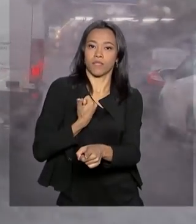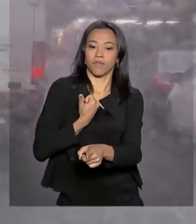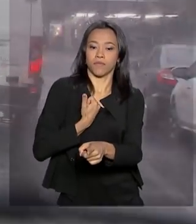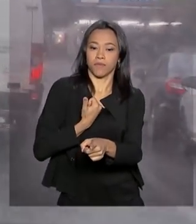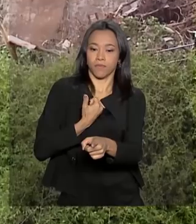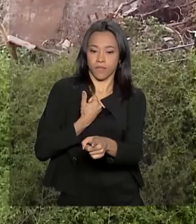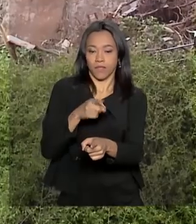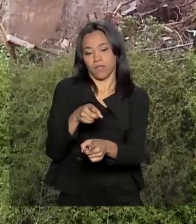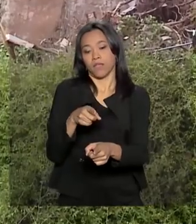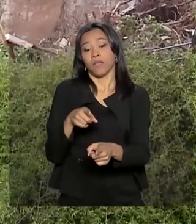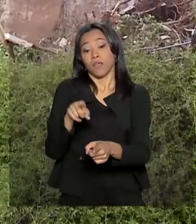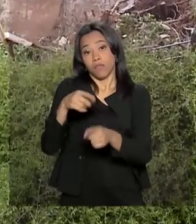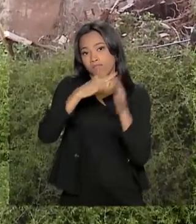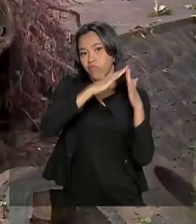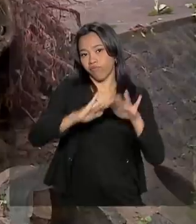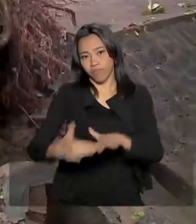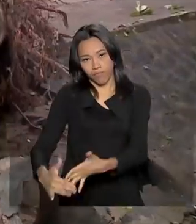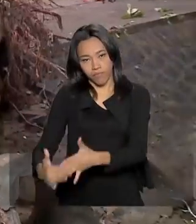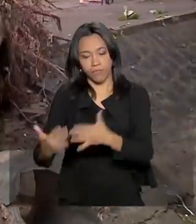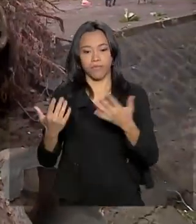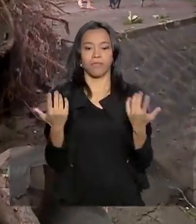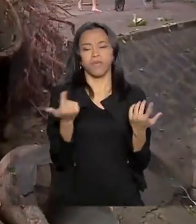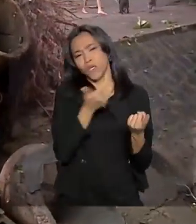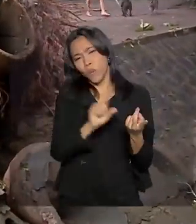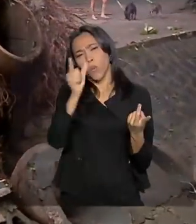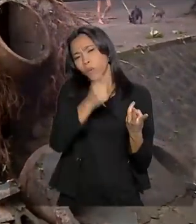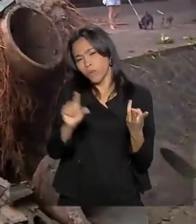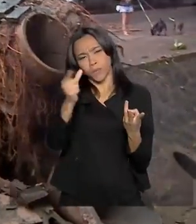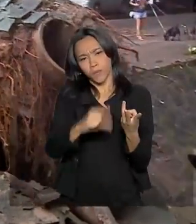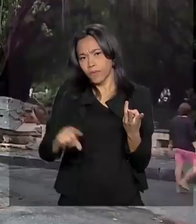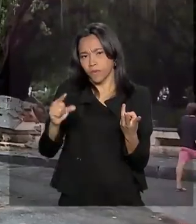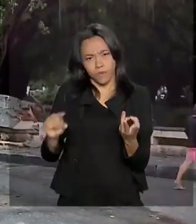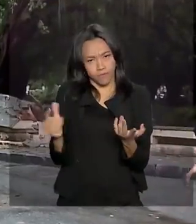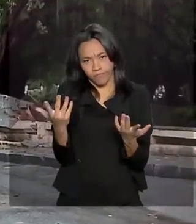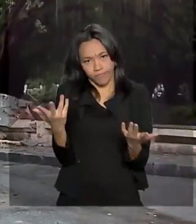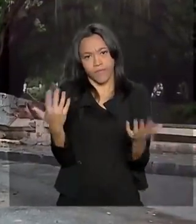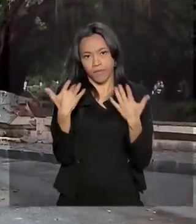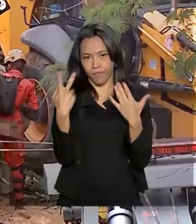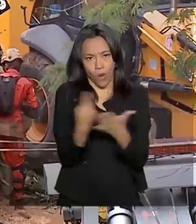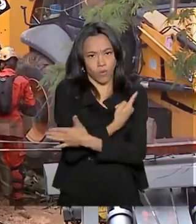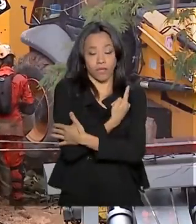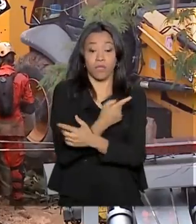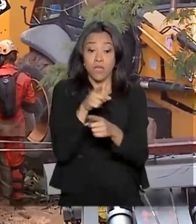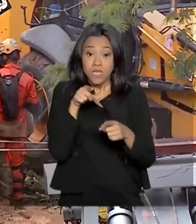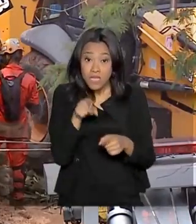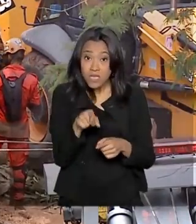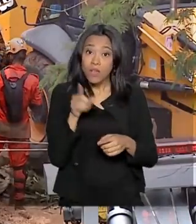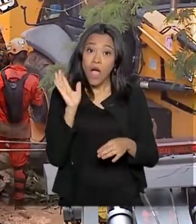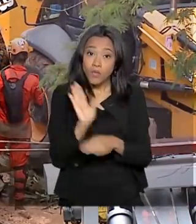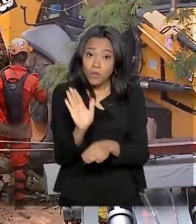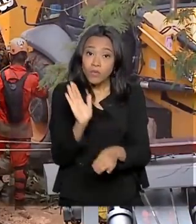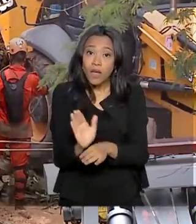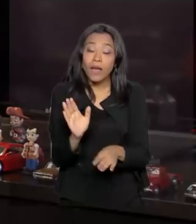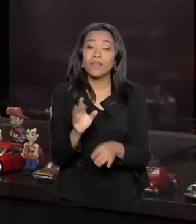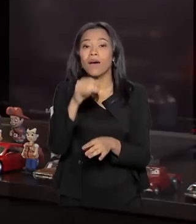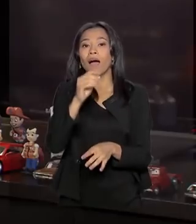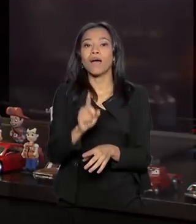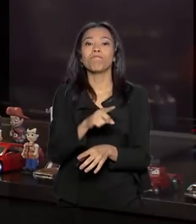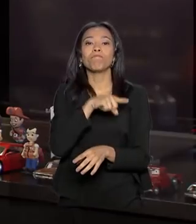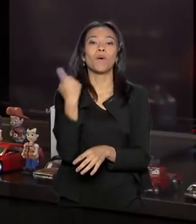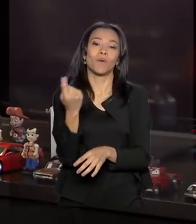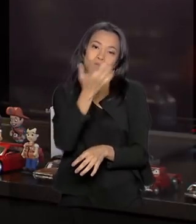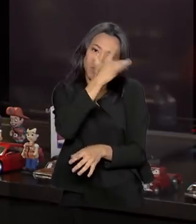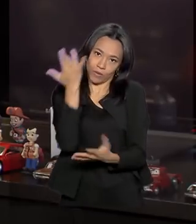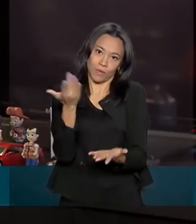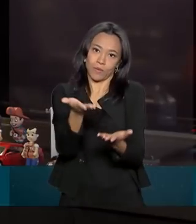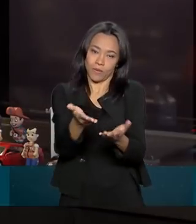de vendavais, deslizamentos e outros fenômenos naturais. Isso tem ajudado a poupar vidas. O alerta